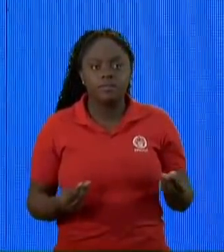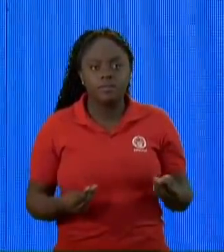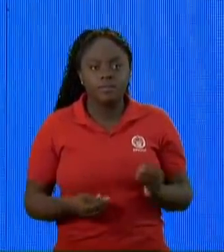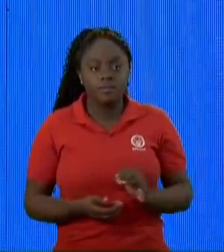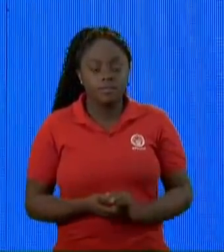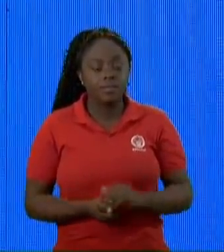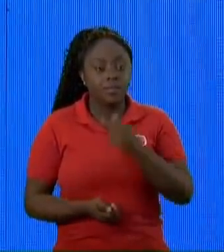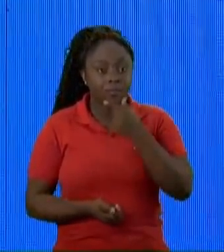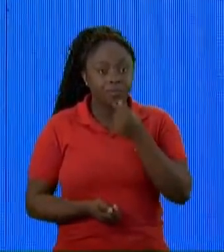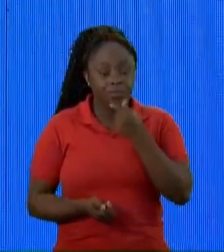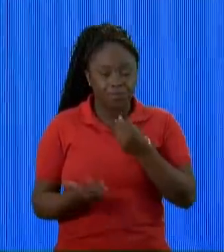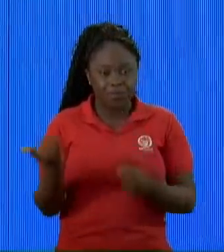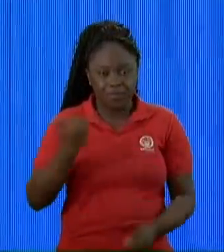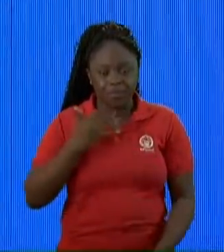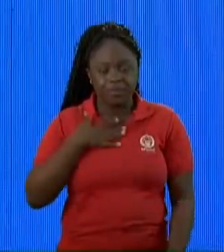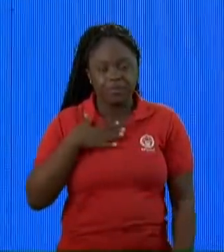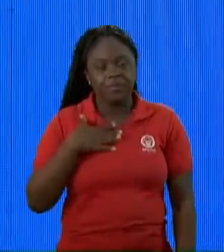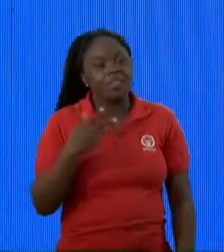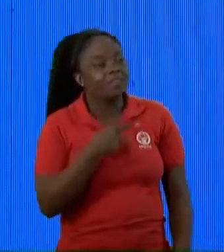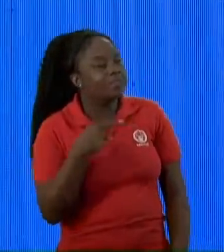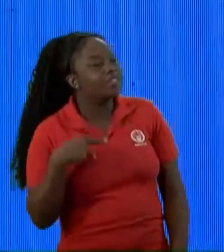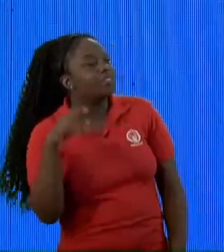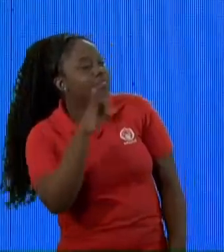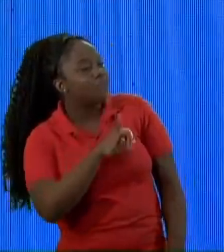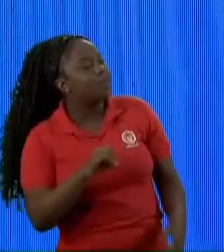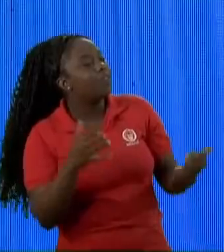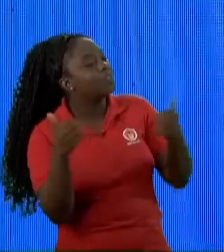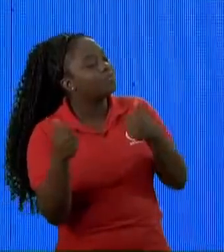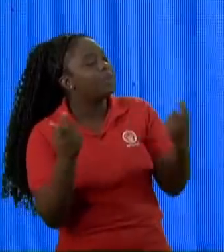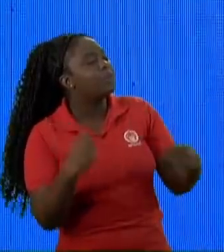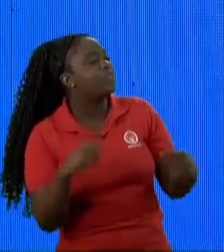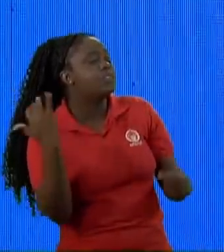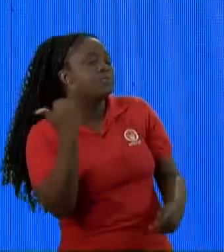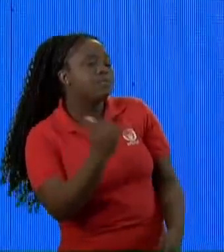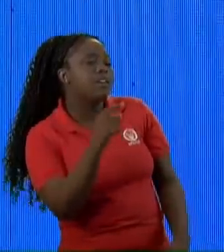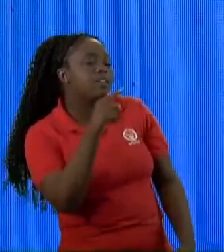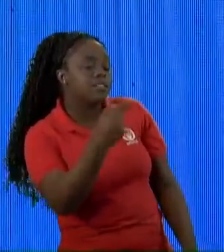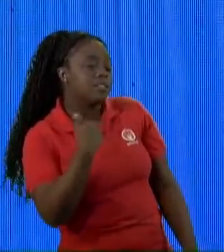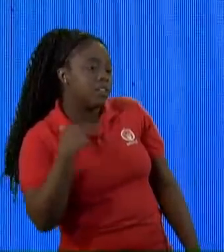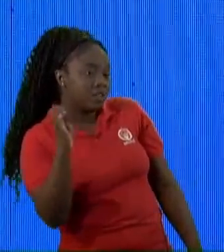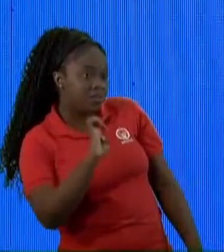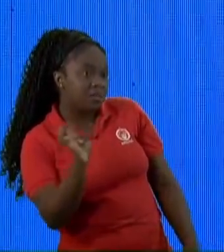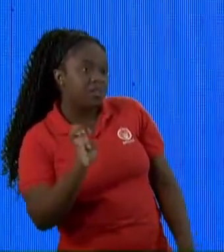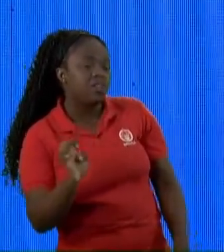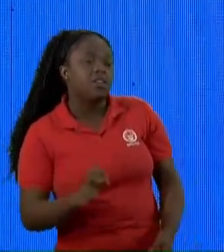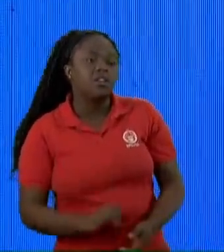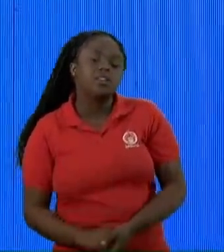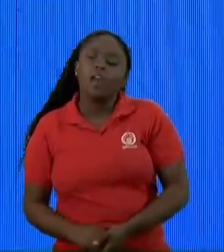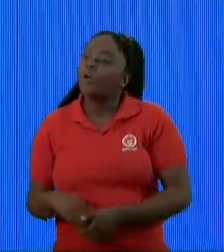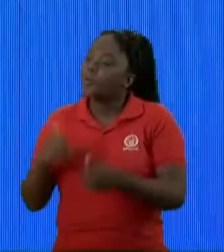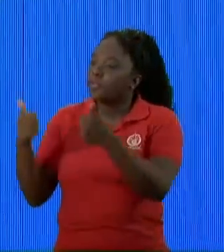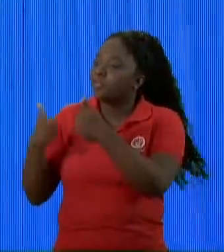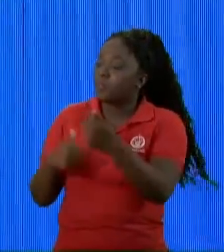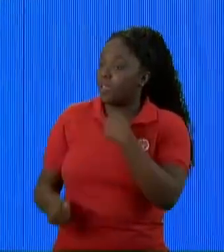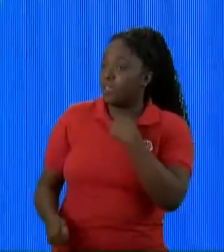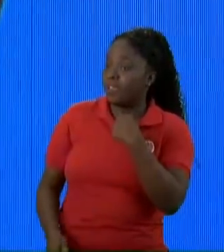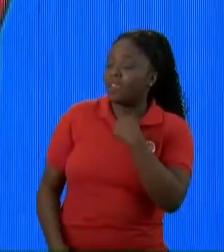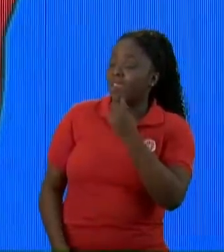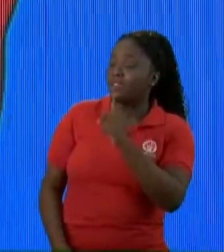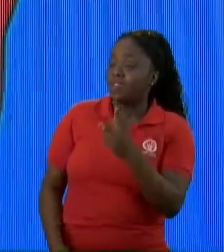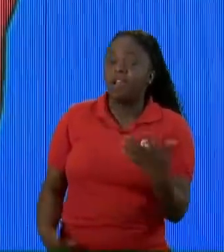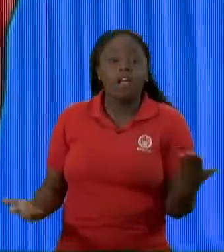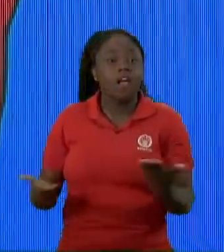Um rapaz Chegou perto de E falou Pastor oi Tudo bem Eu preciso te falar Com você Eu sou gay Tudo bem Eu sou hétero Então agora nós vamos